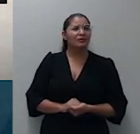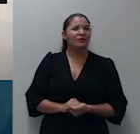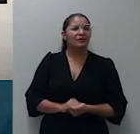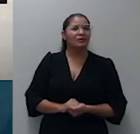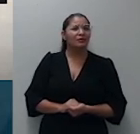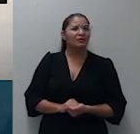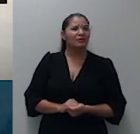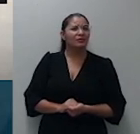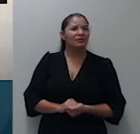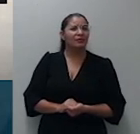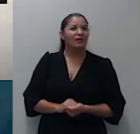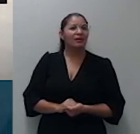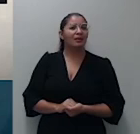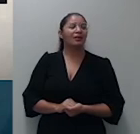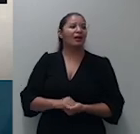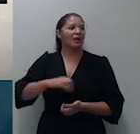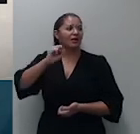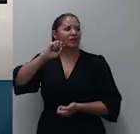exarada